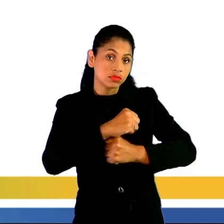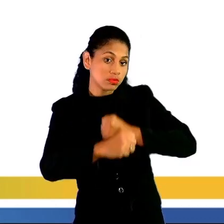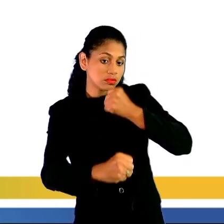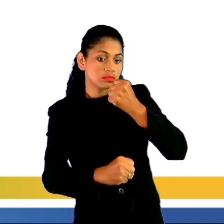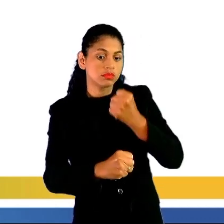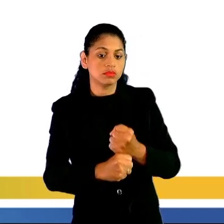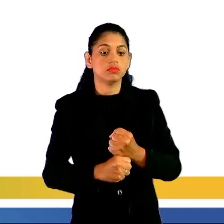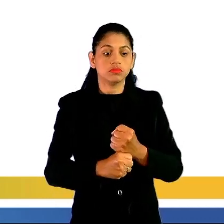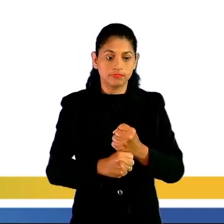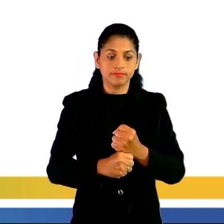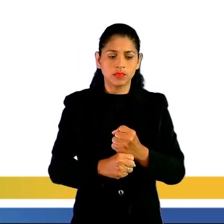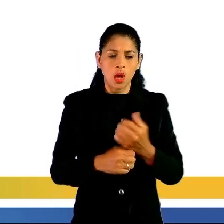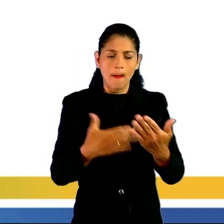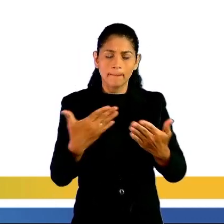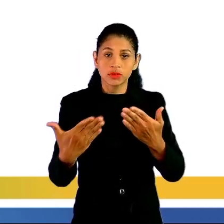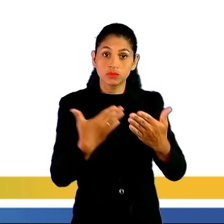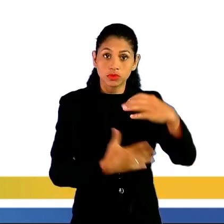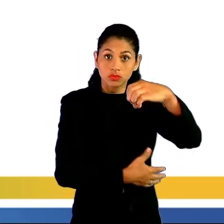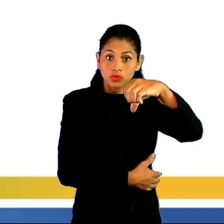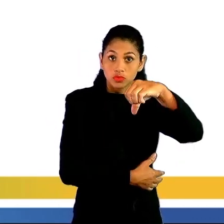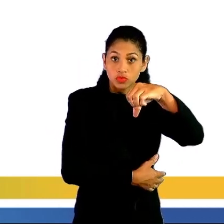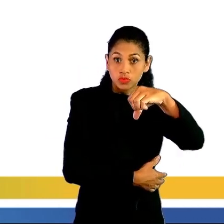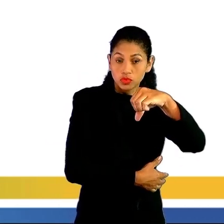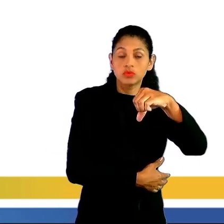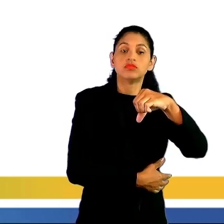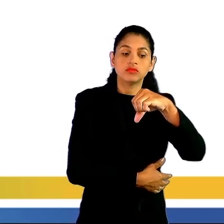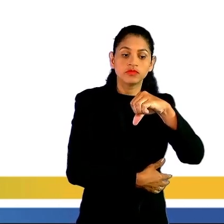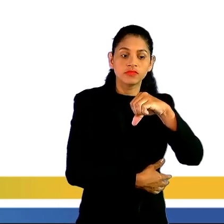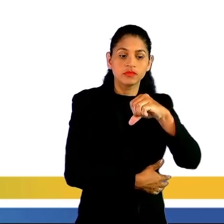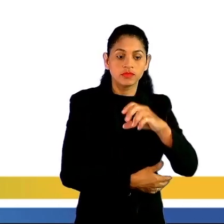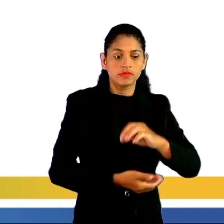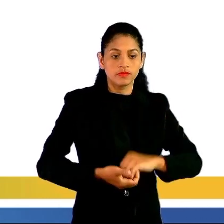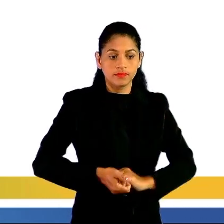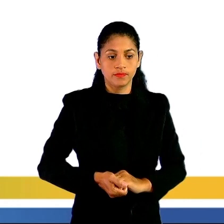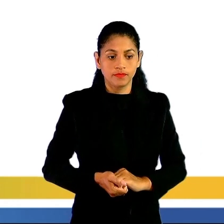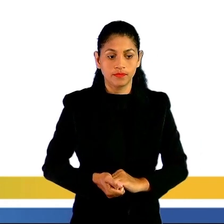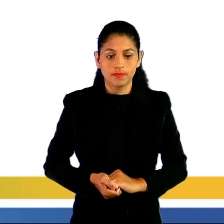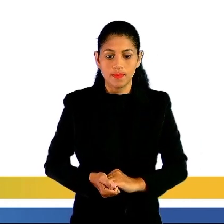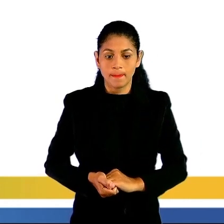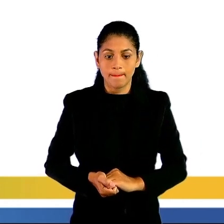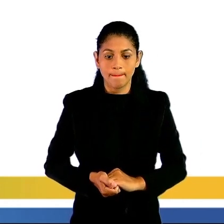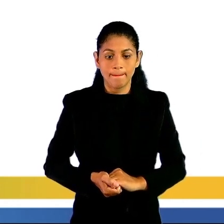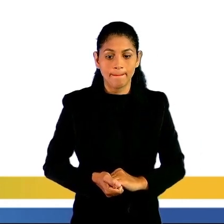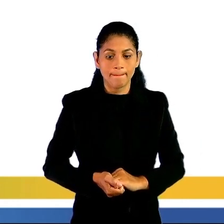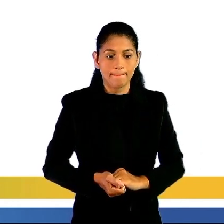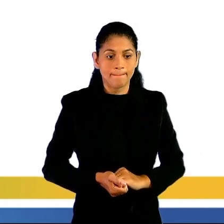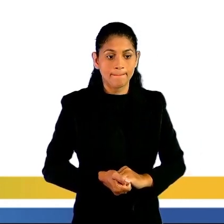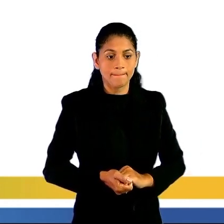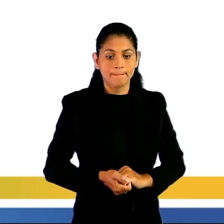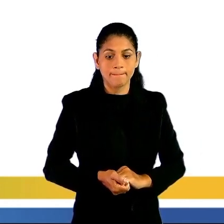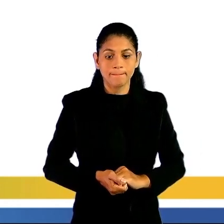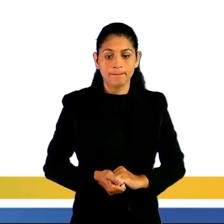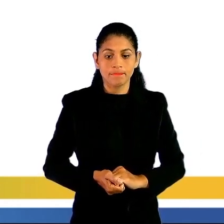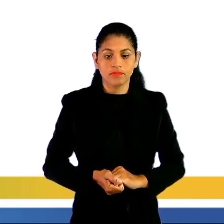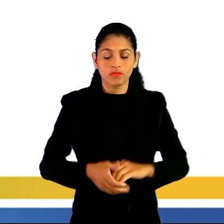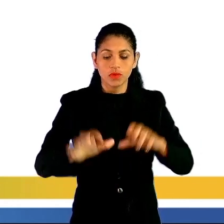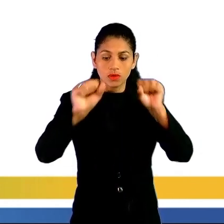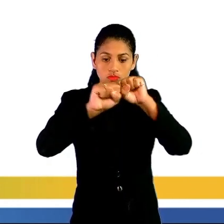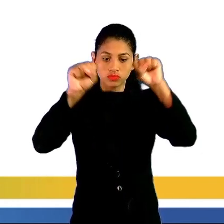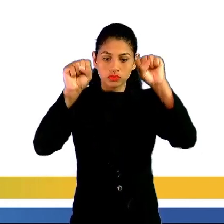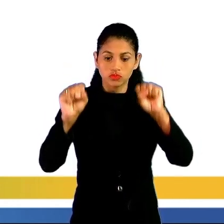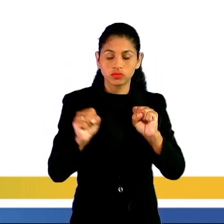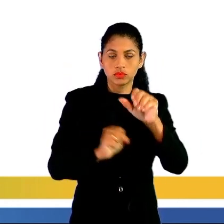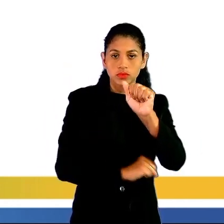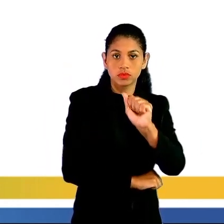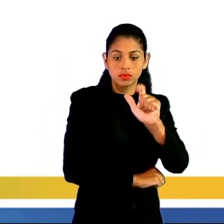bilhões de quilômetros. Vamos lá. O sistema Alpha Centauri está a cerca